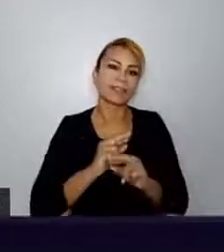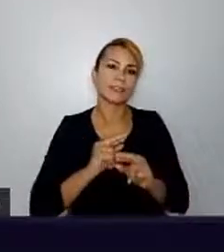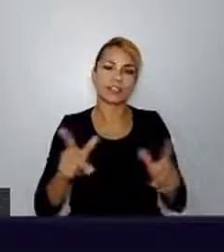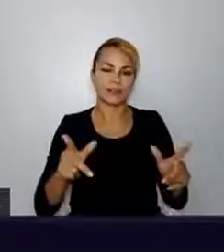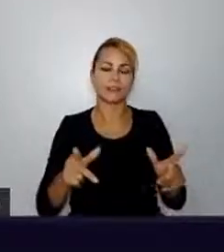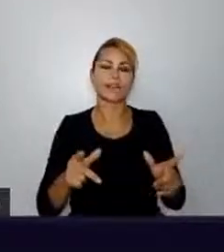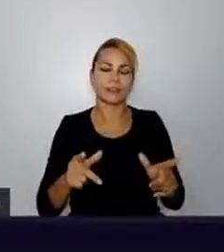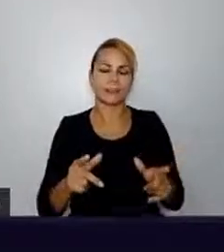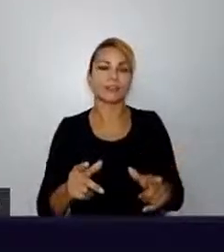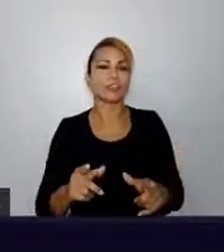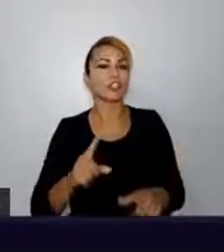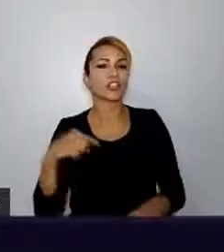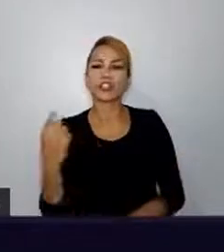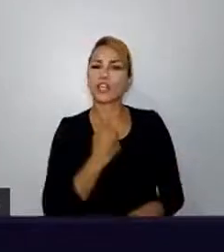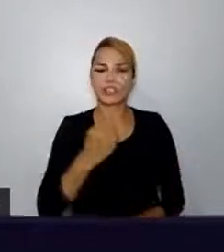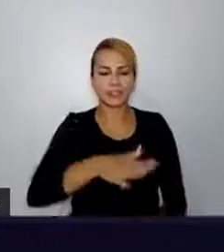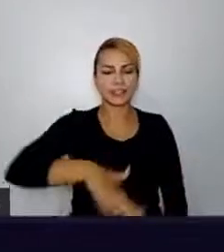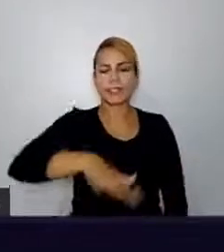cenário muito diferente.